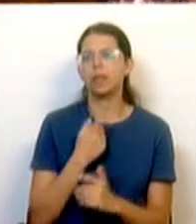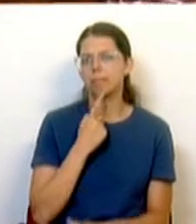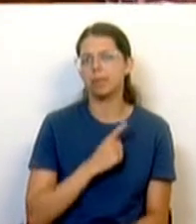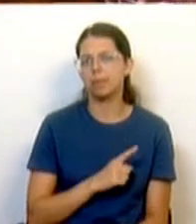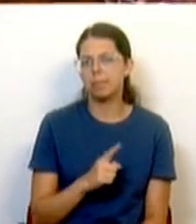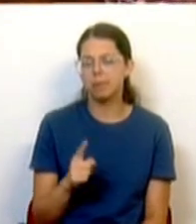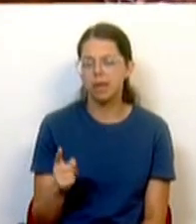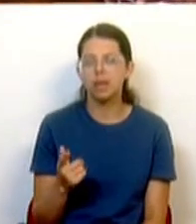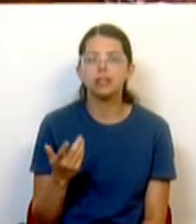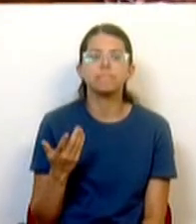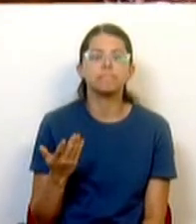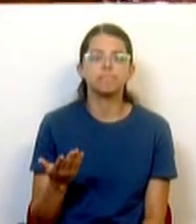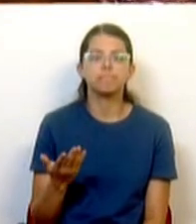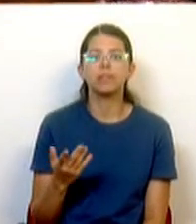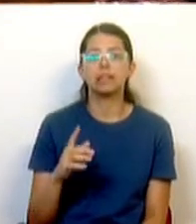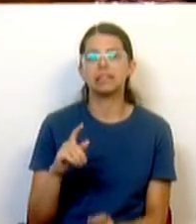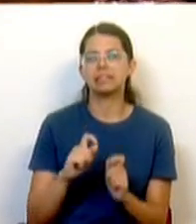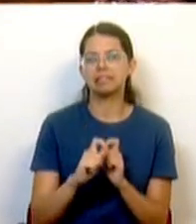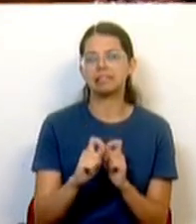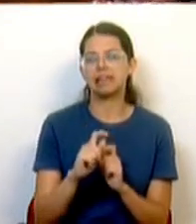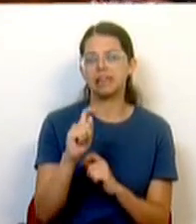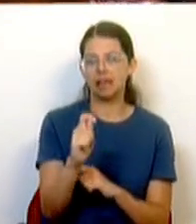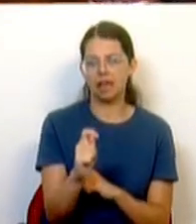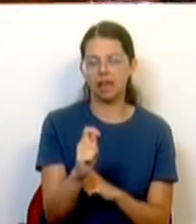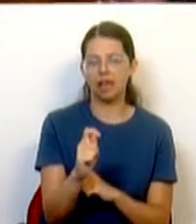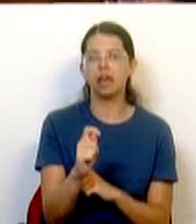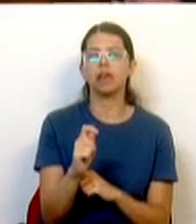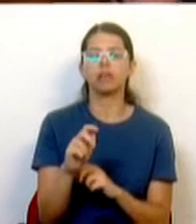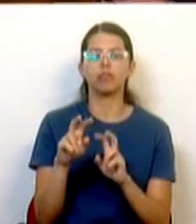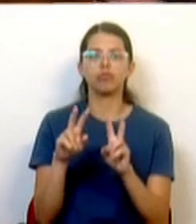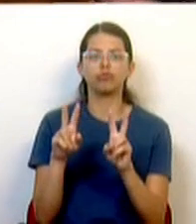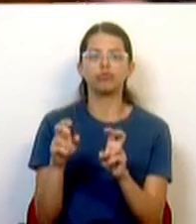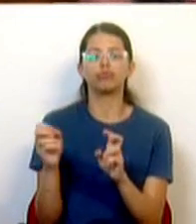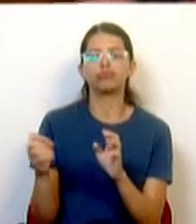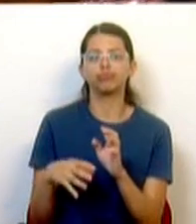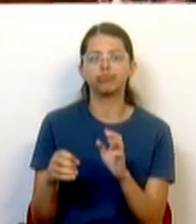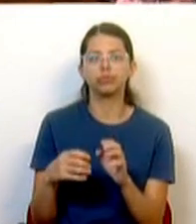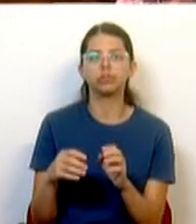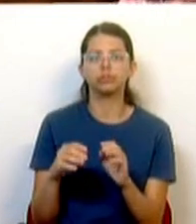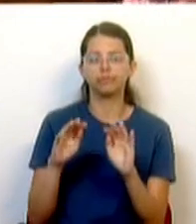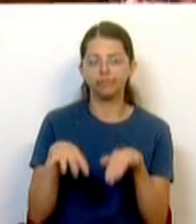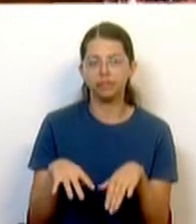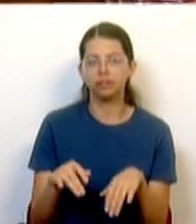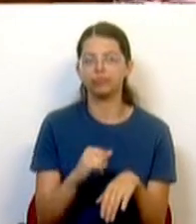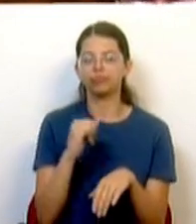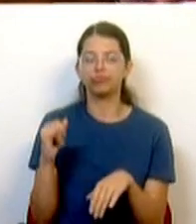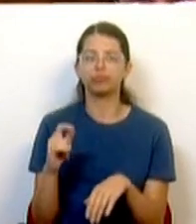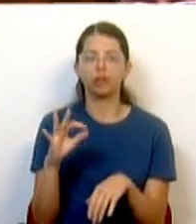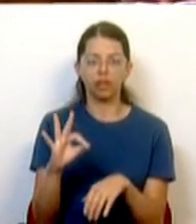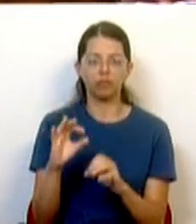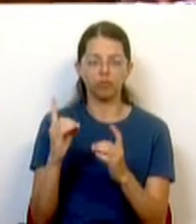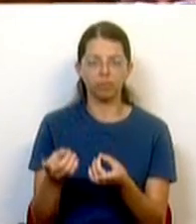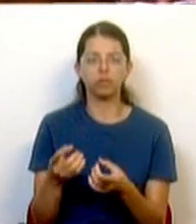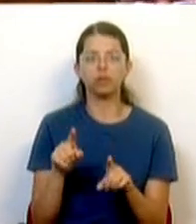o fim da Série E dos certificados da Forra e o início da Série F, que é uma manifestação de submissão à